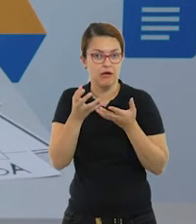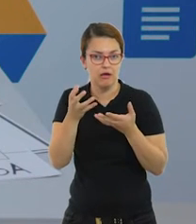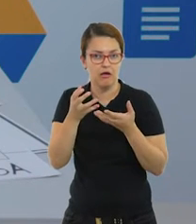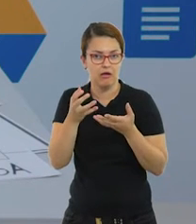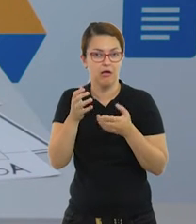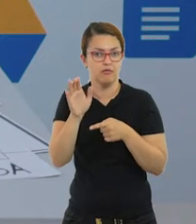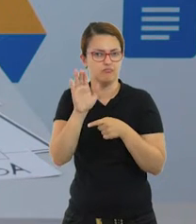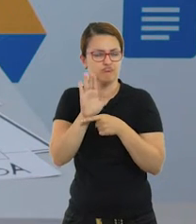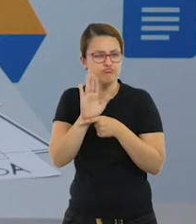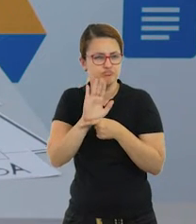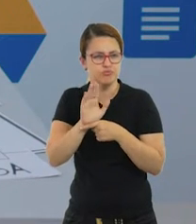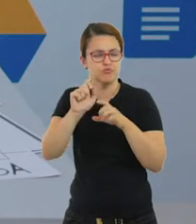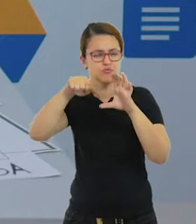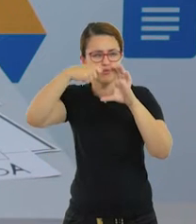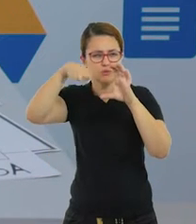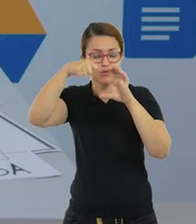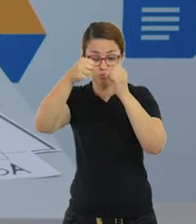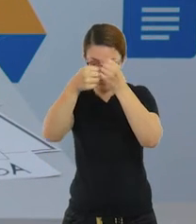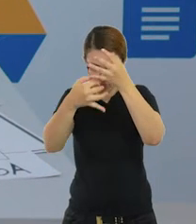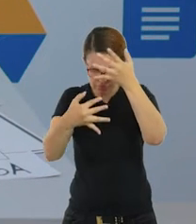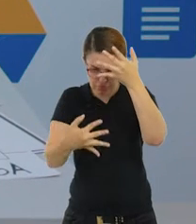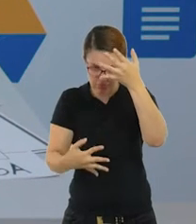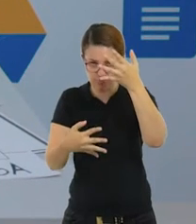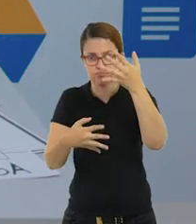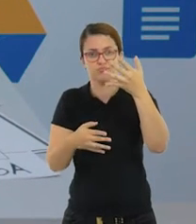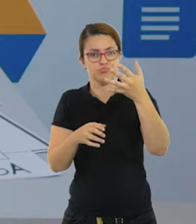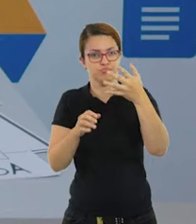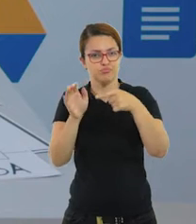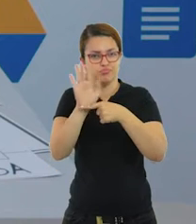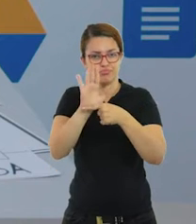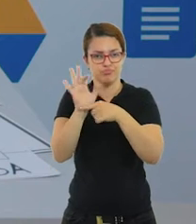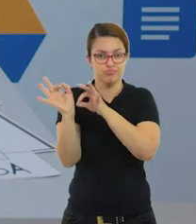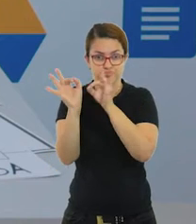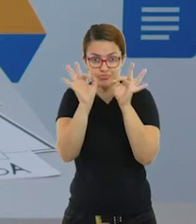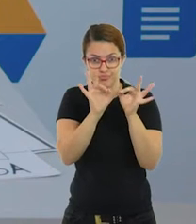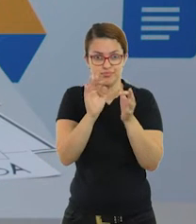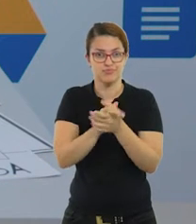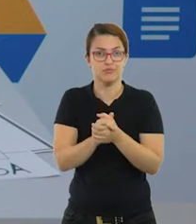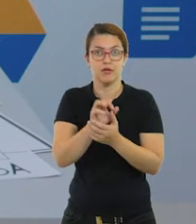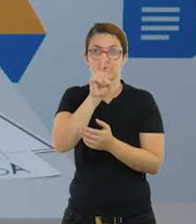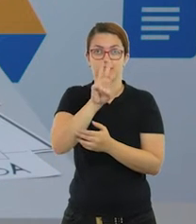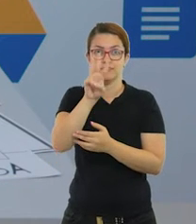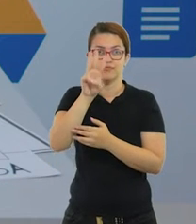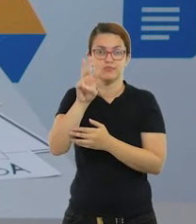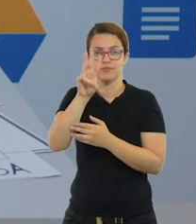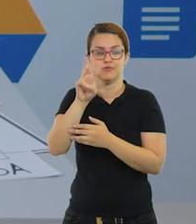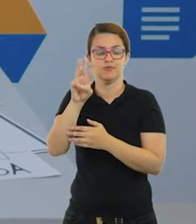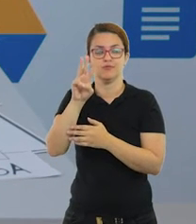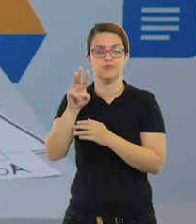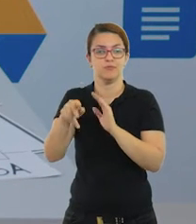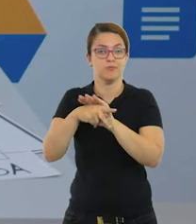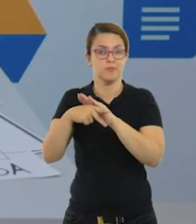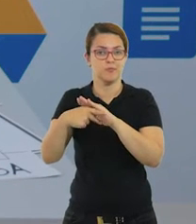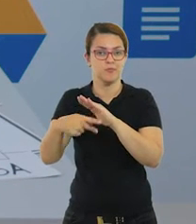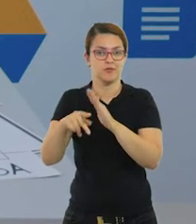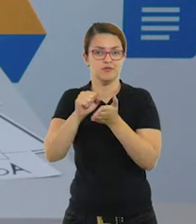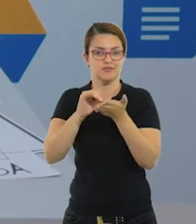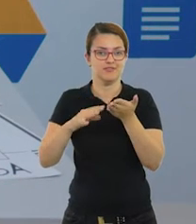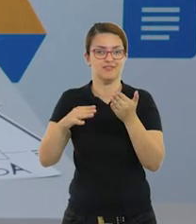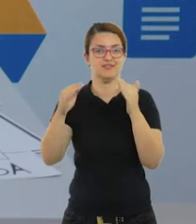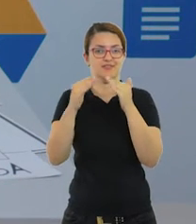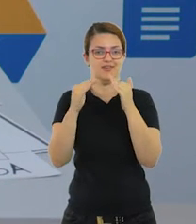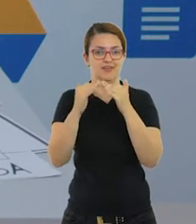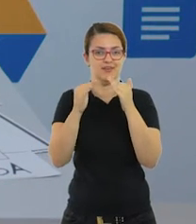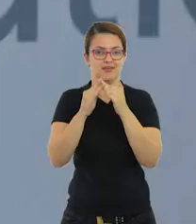acessar esse ou os outros vídeos, não se esqueçam, ele está no link lição de casa no site da